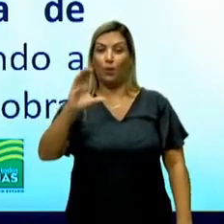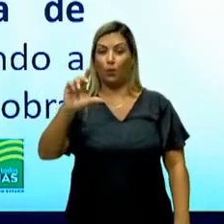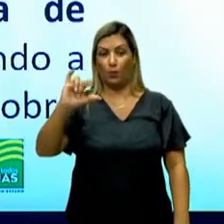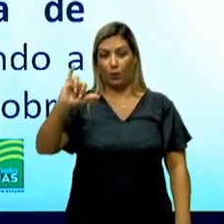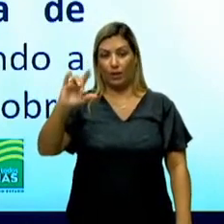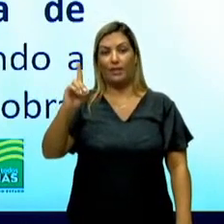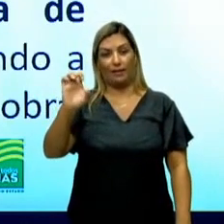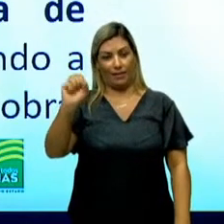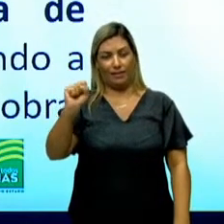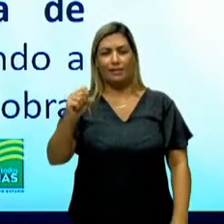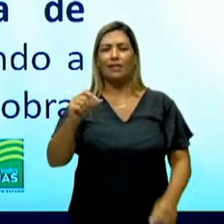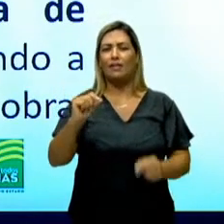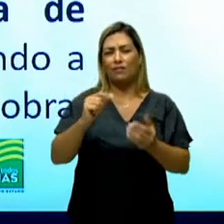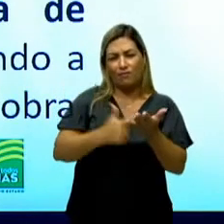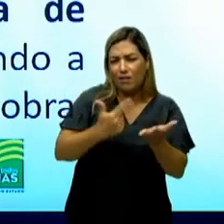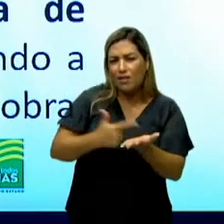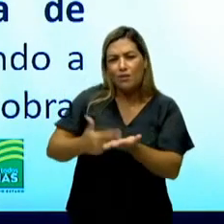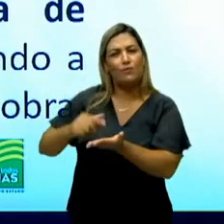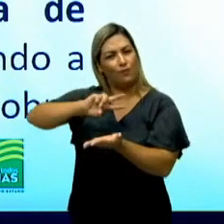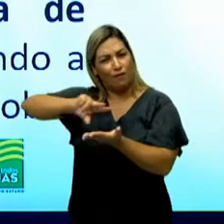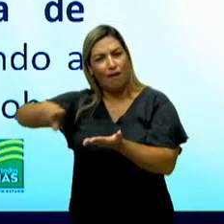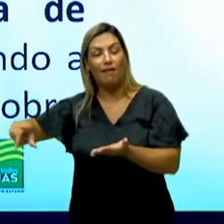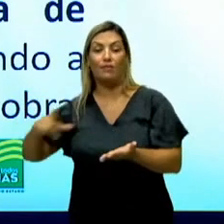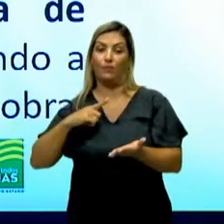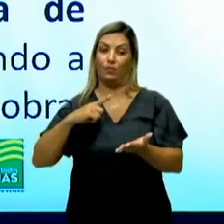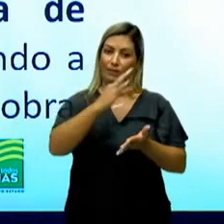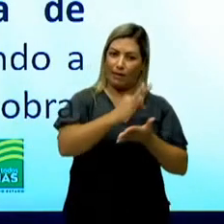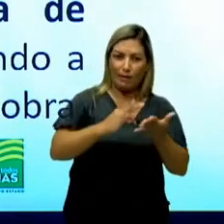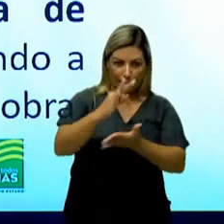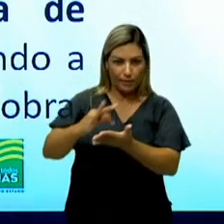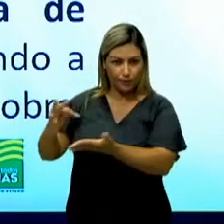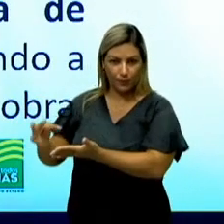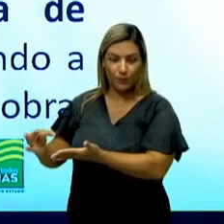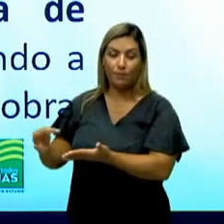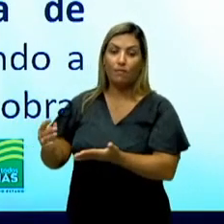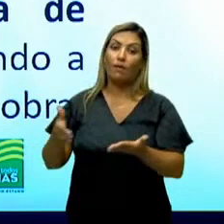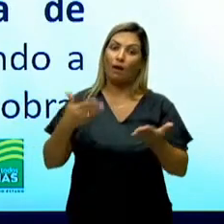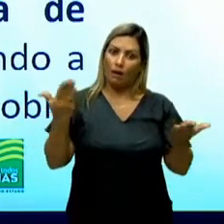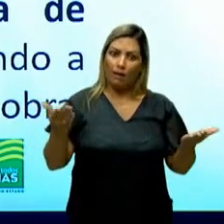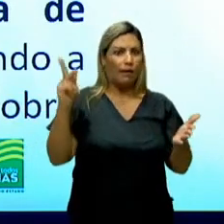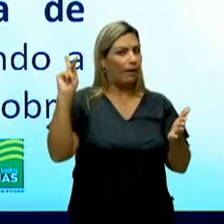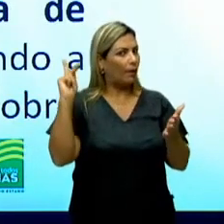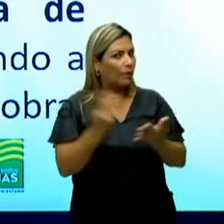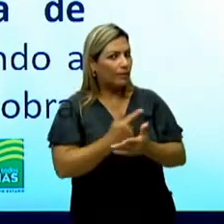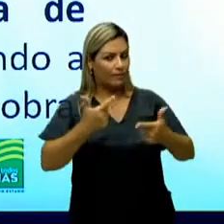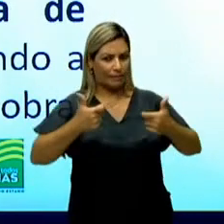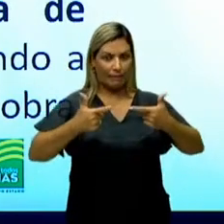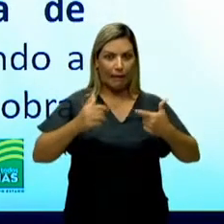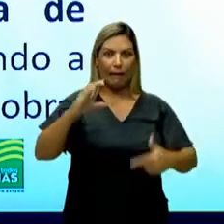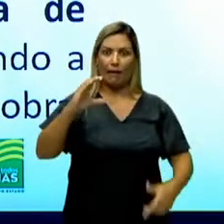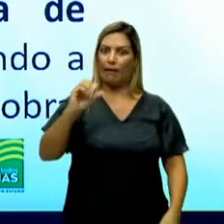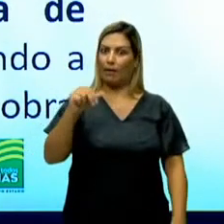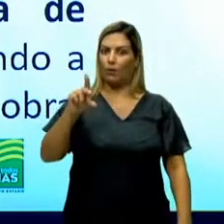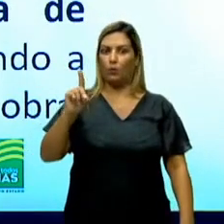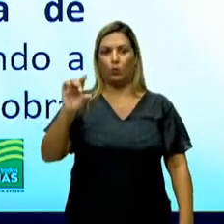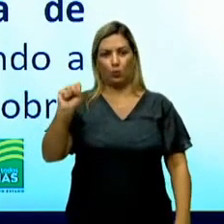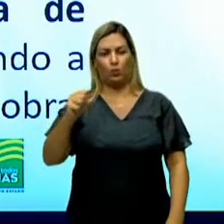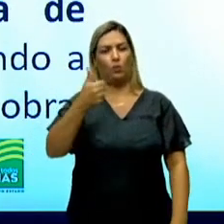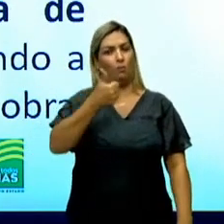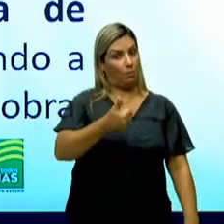Por exemplo, Ondas, são vários os textos. Agora, quando acontece a Guerra de Canudos, em